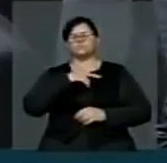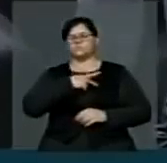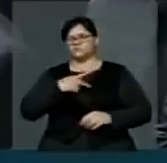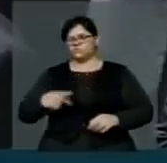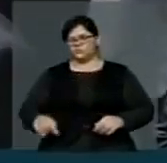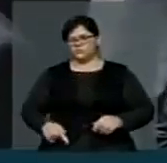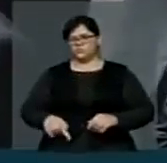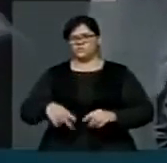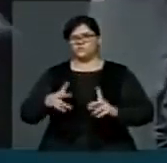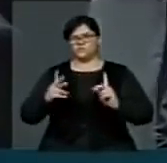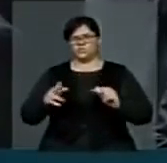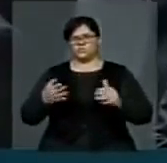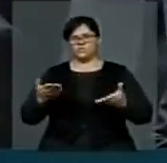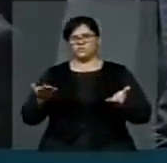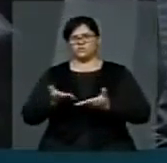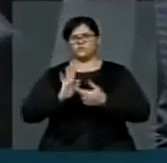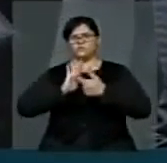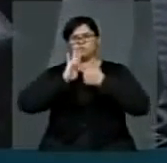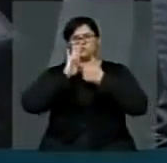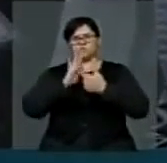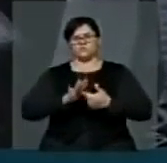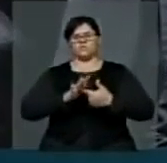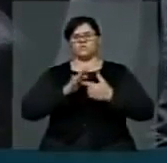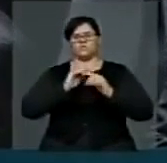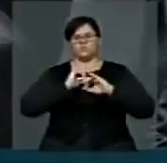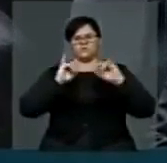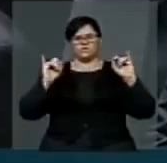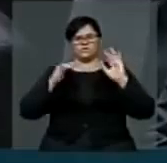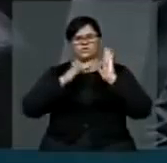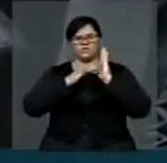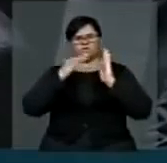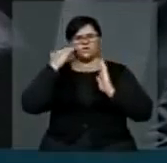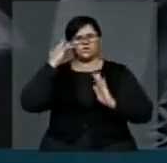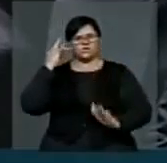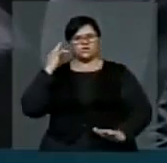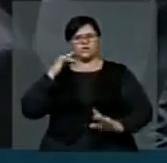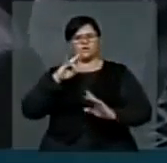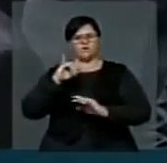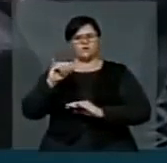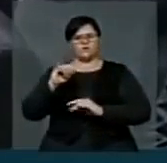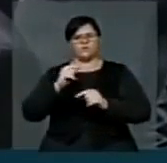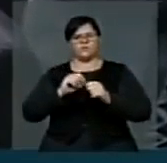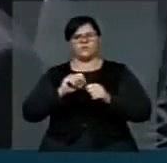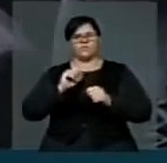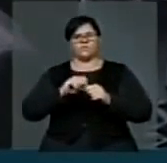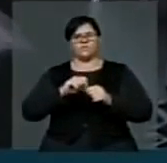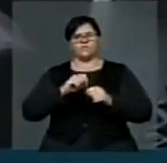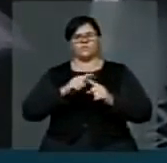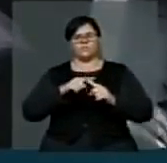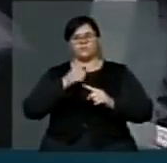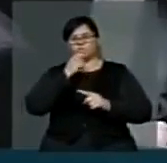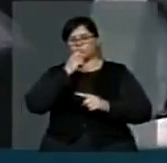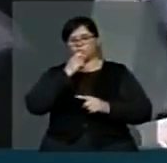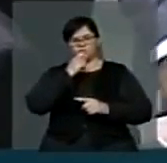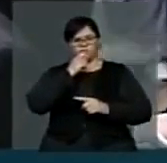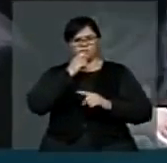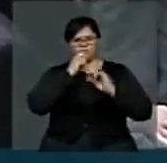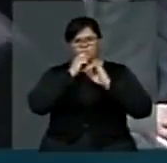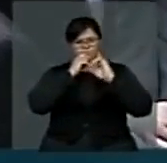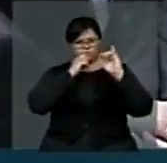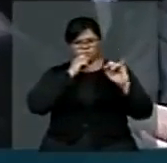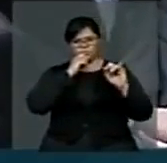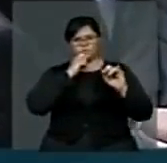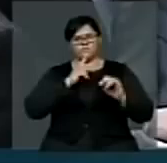prometeu, até amanhã anuncie a data da votação desta encontro de matéria mas enquanto não é anunciada esta data, o